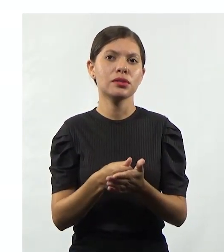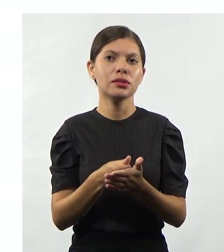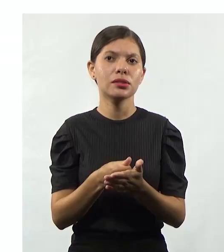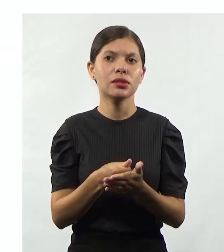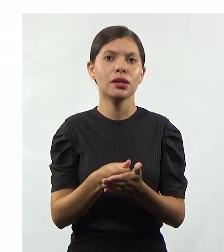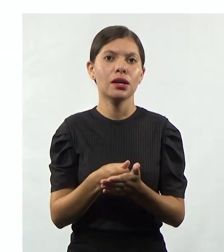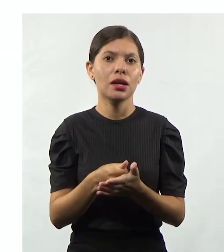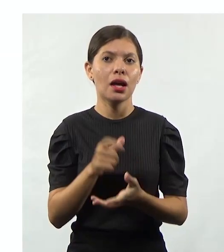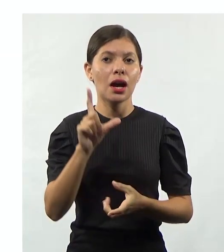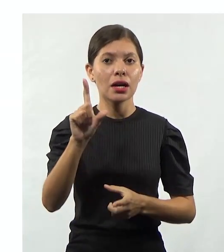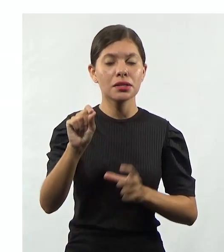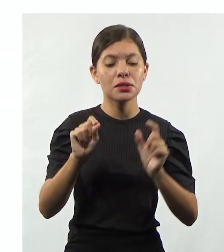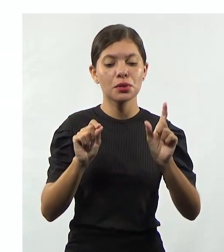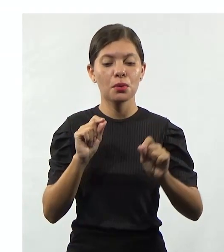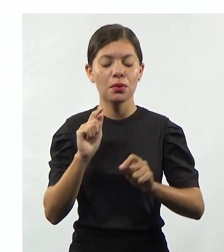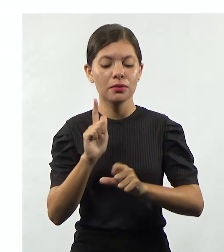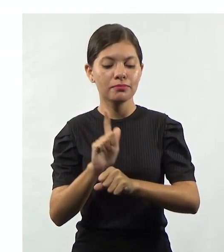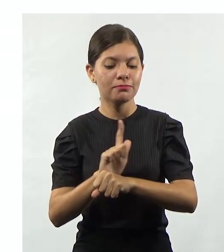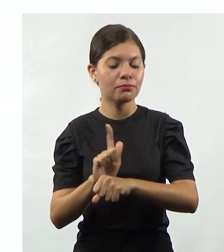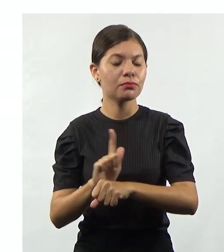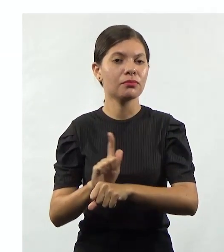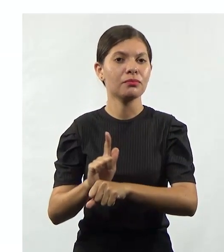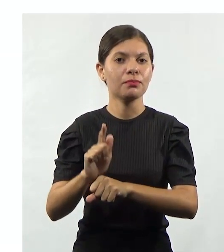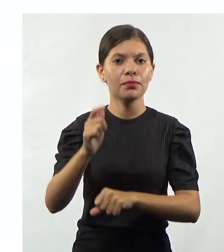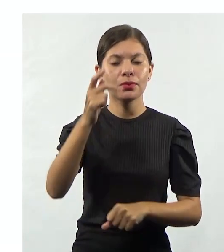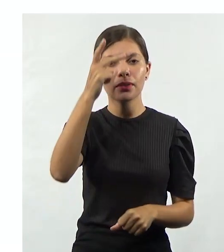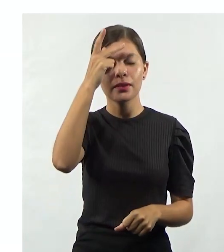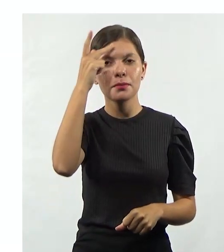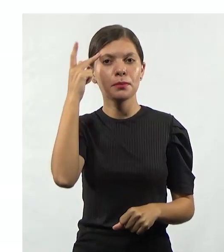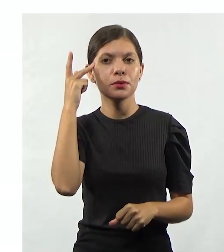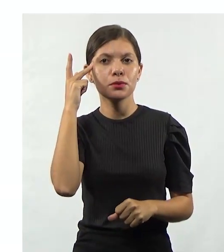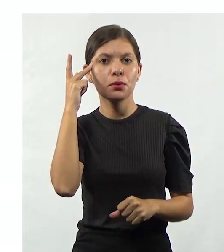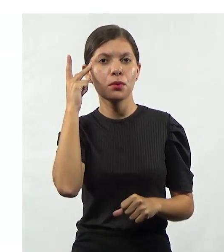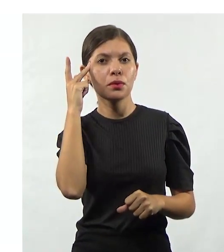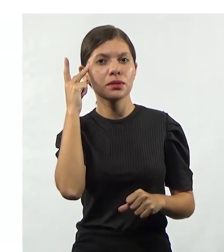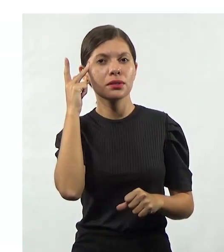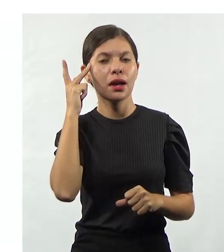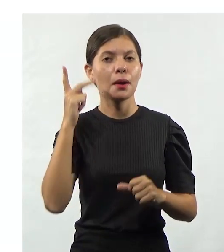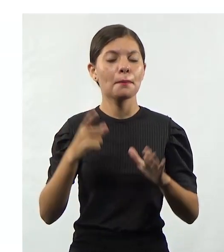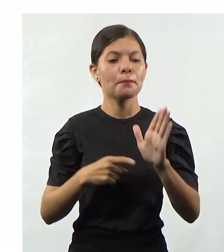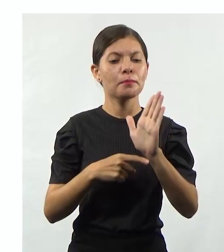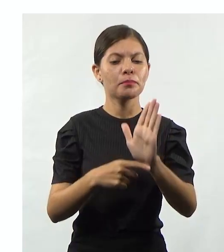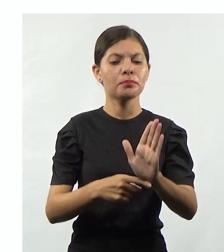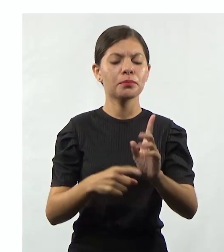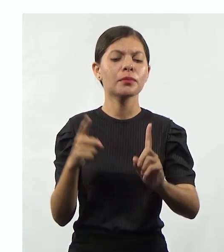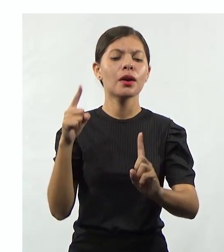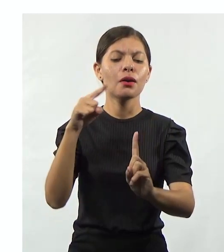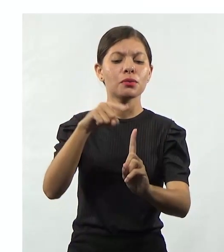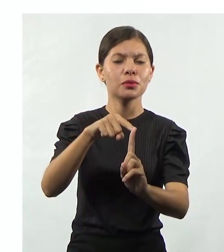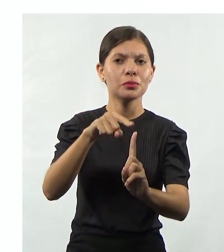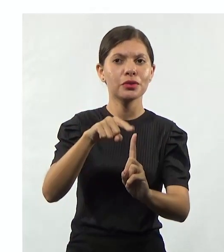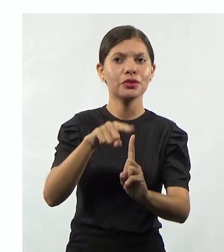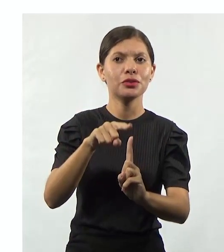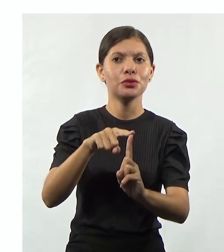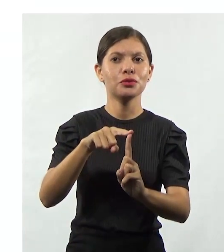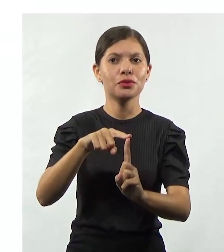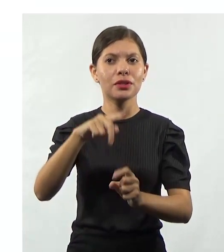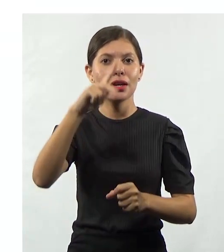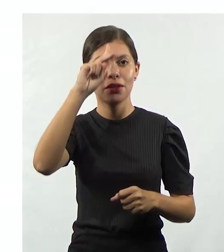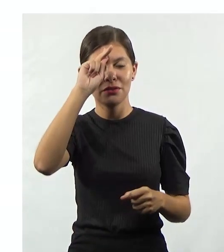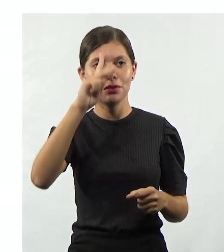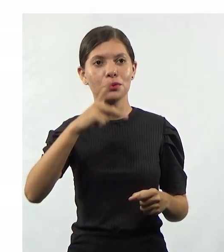processos, né? As escolhas sobre a gestão de pessoas, para proporcionar o alcance dos objetivos